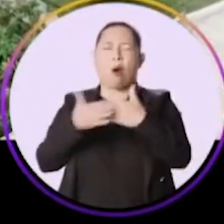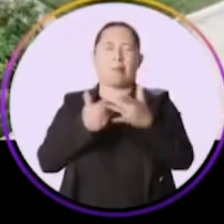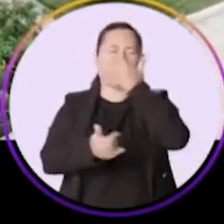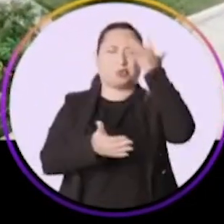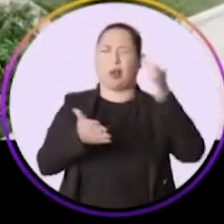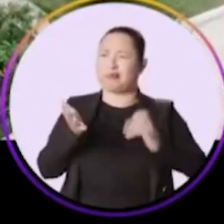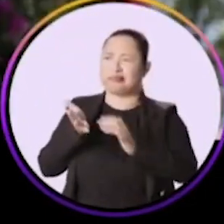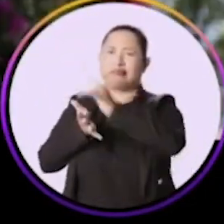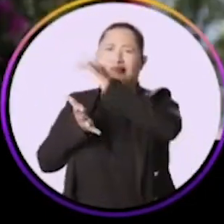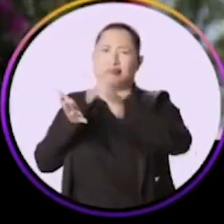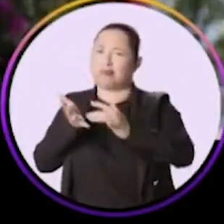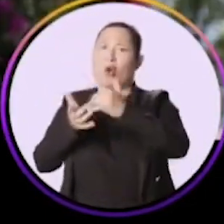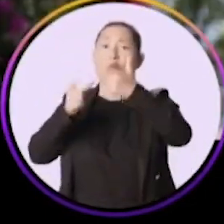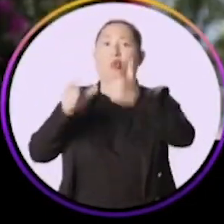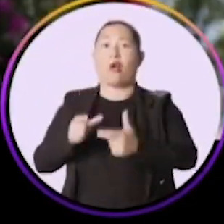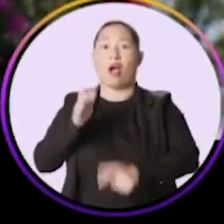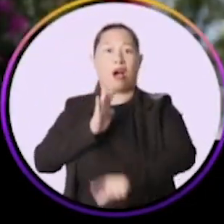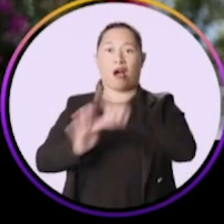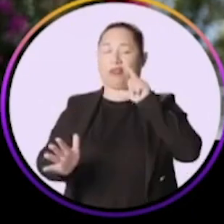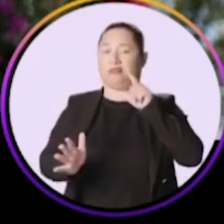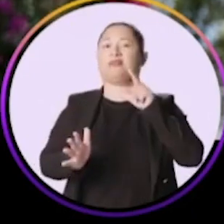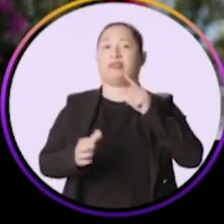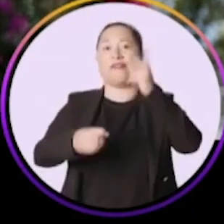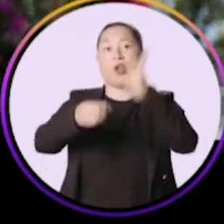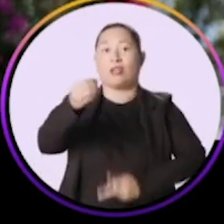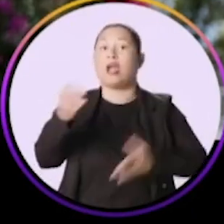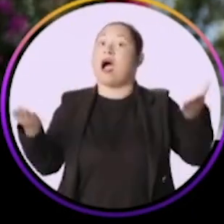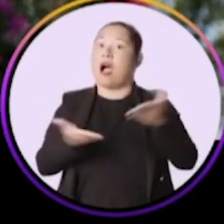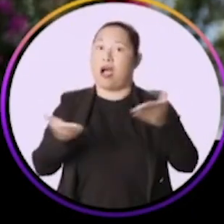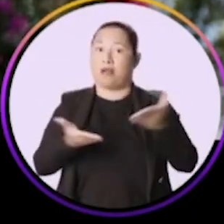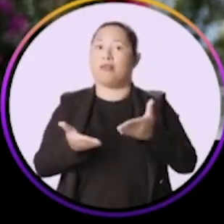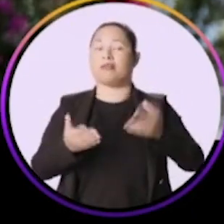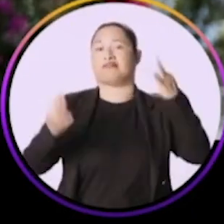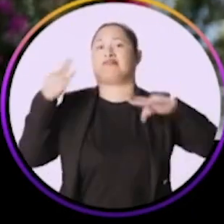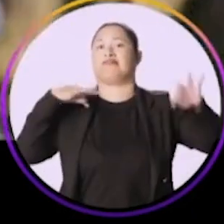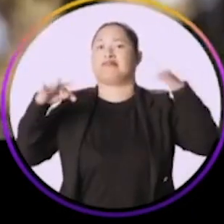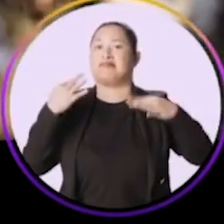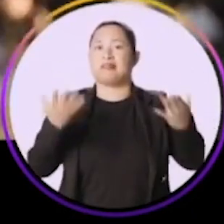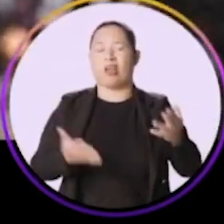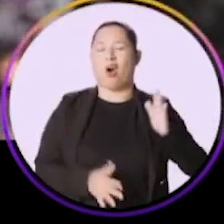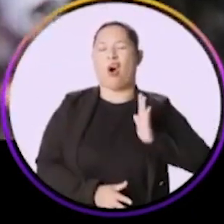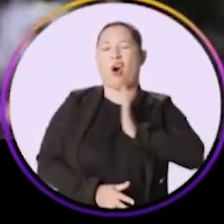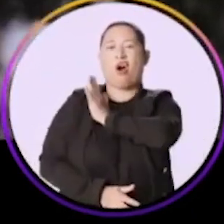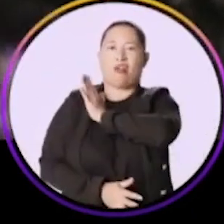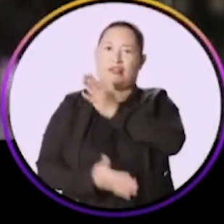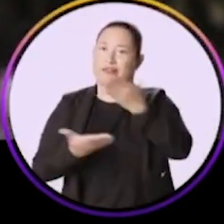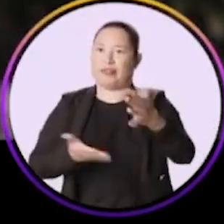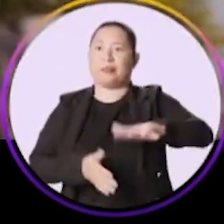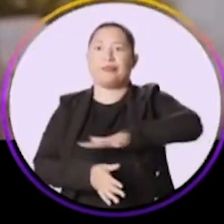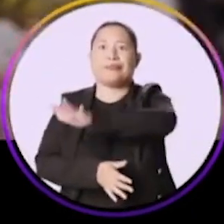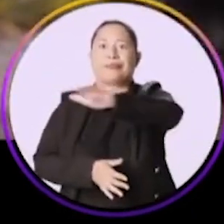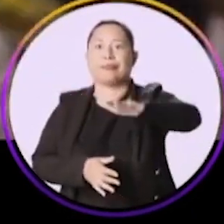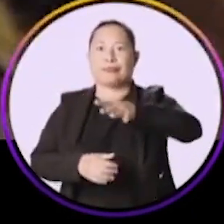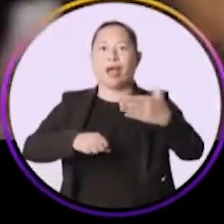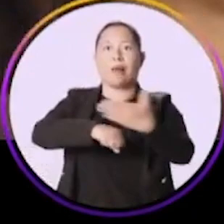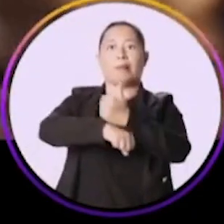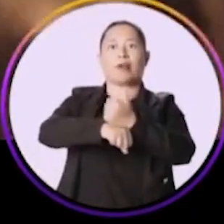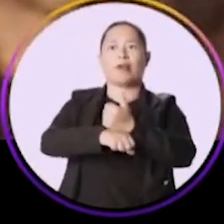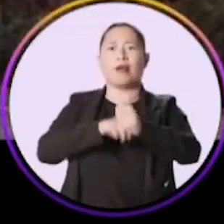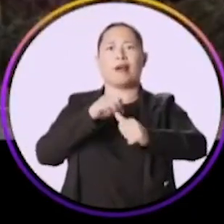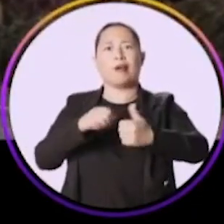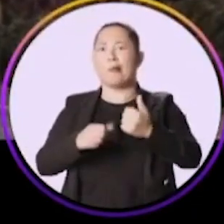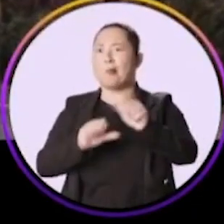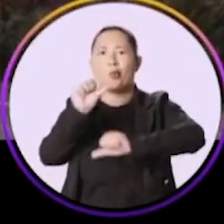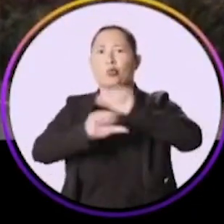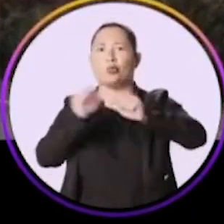sem problema nenhum. E esse lugar, que era um ponto de violência, se tornou um ponto turístico. Era horrível essa área aqui. A Via Parque mudou a